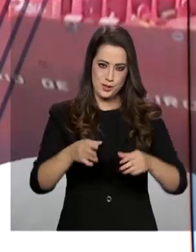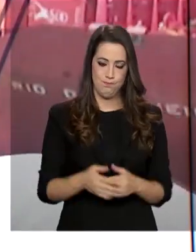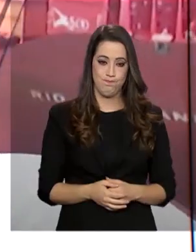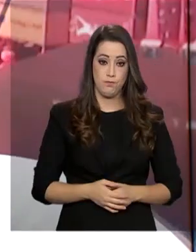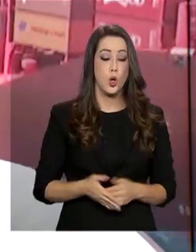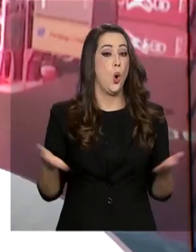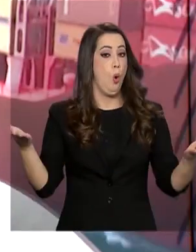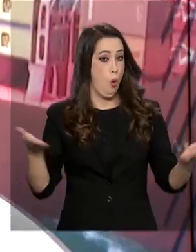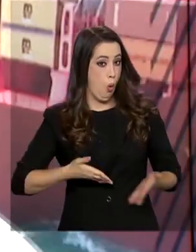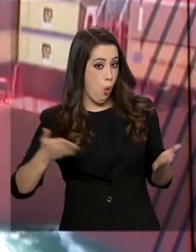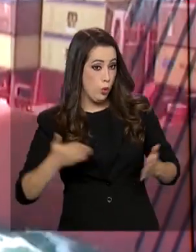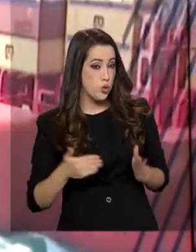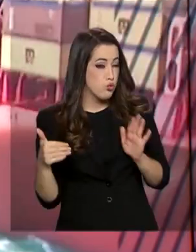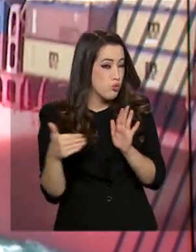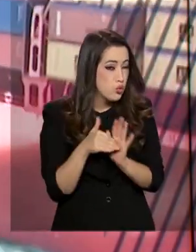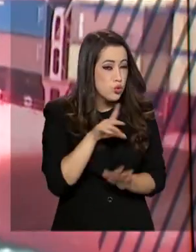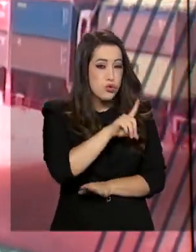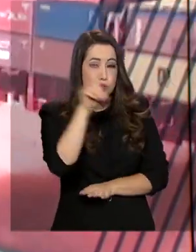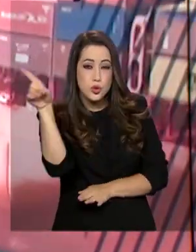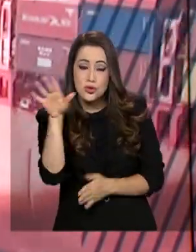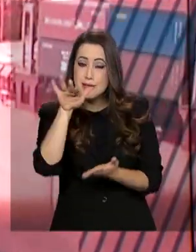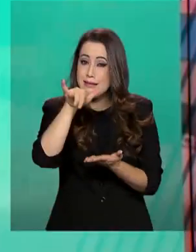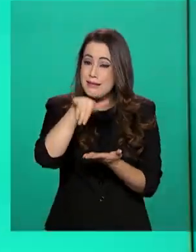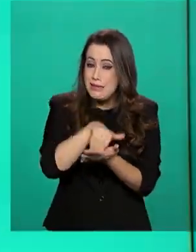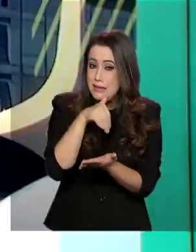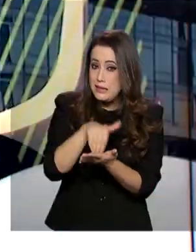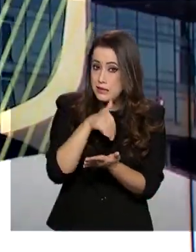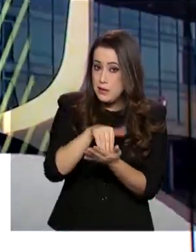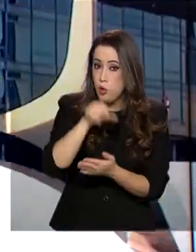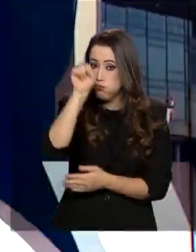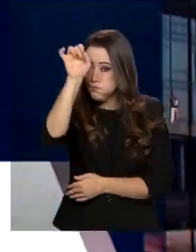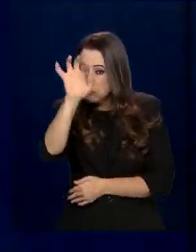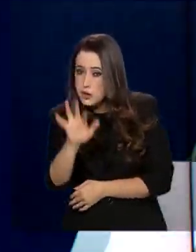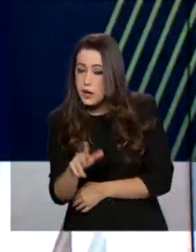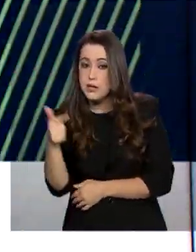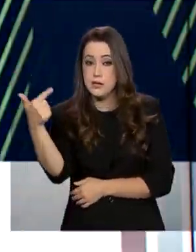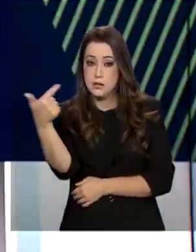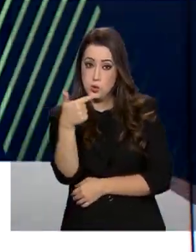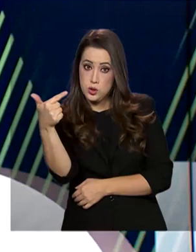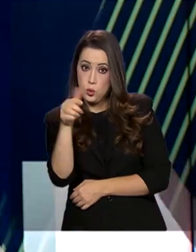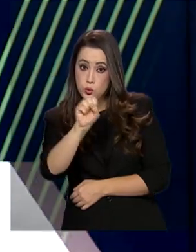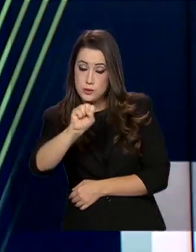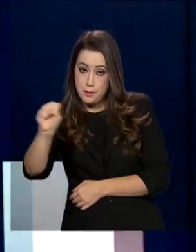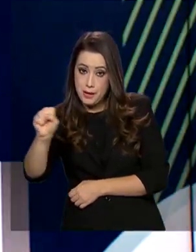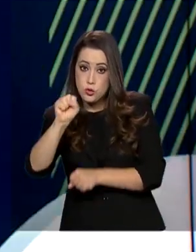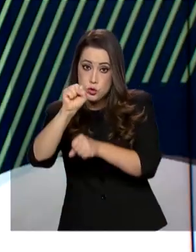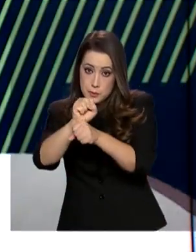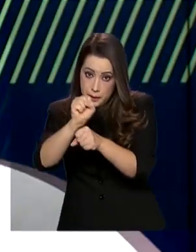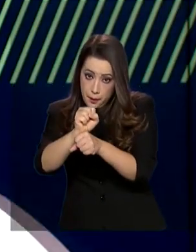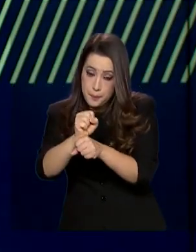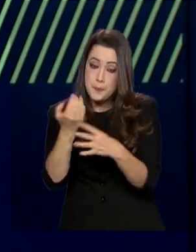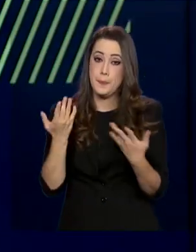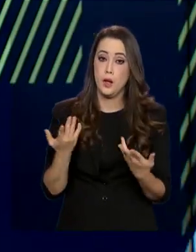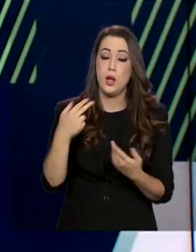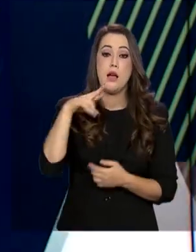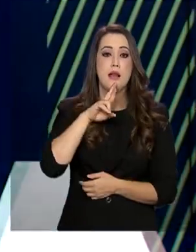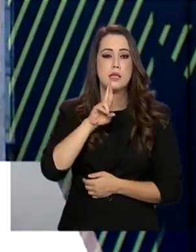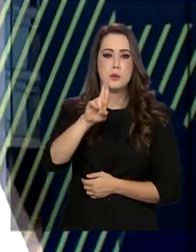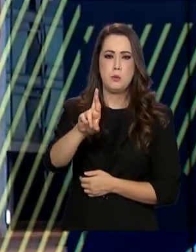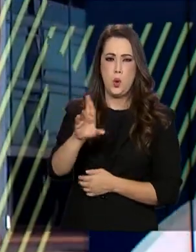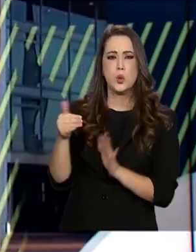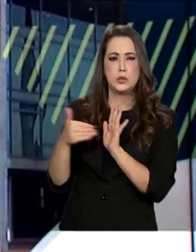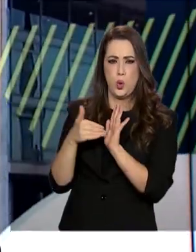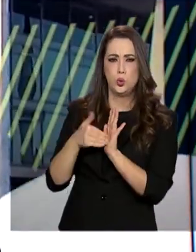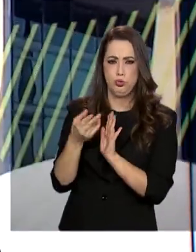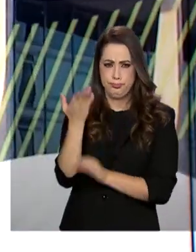os candidatos inscritos no ProUni participarem da lista de espera do segundo semestre. O resultado da última etapa de seleção do